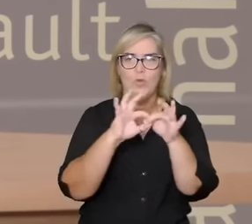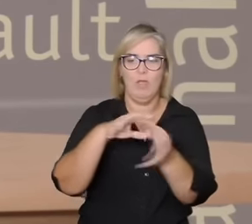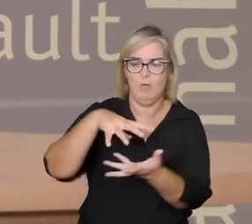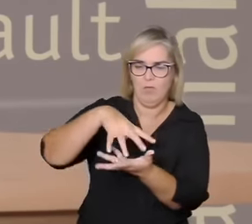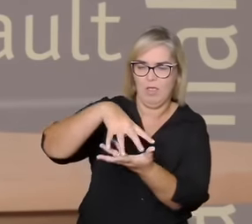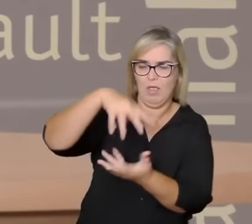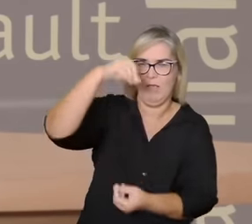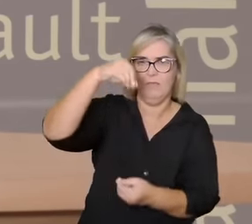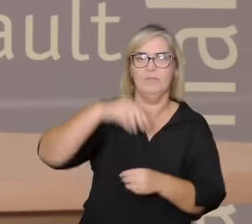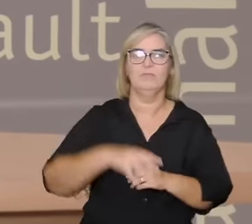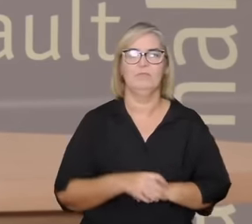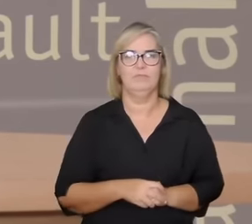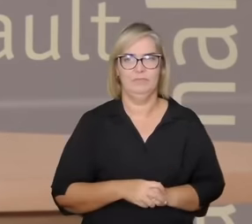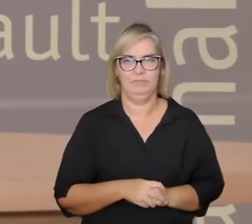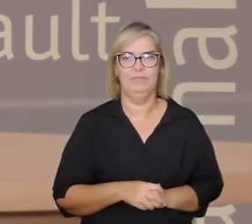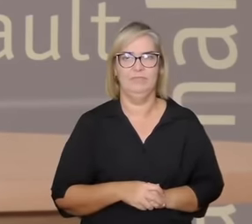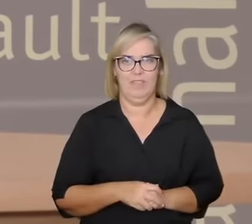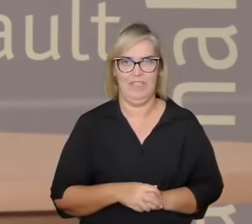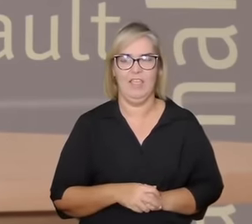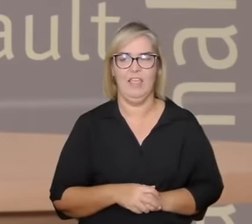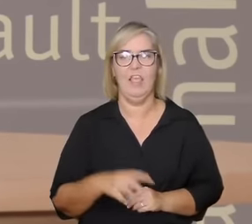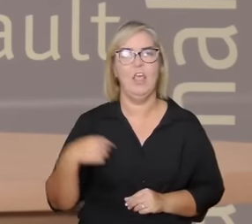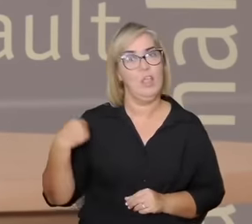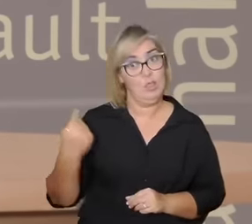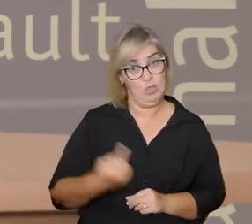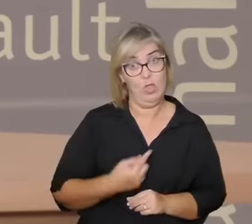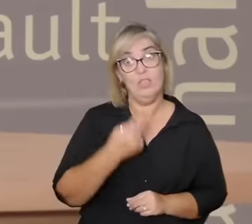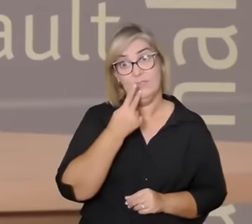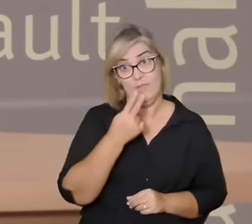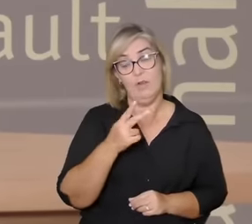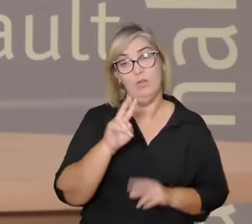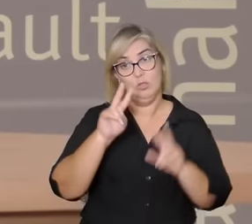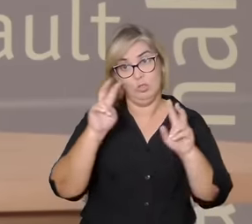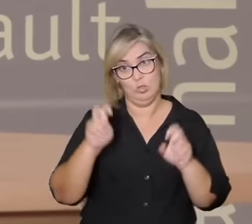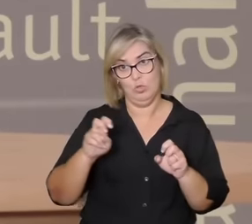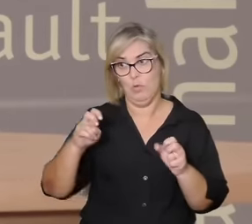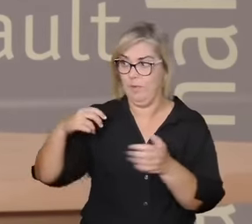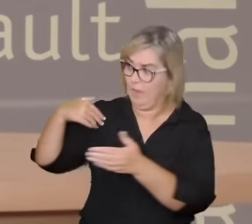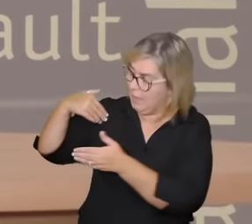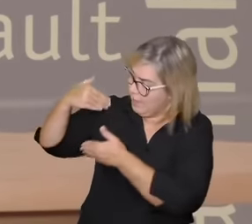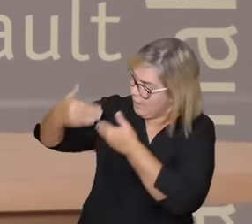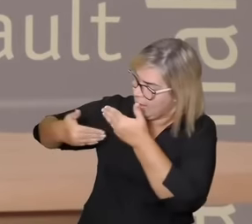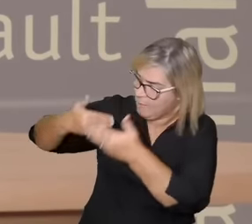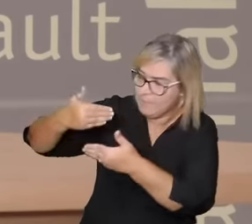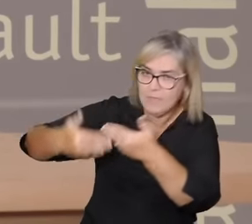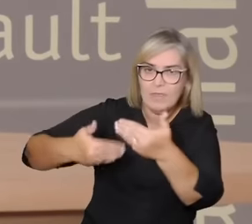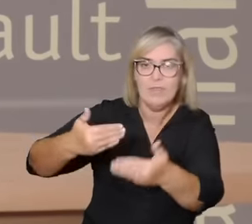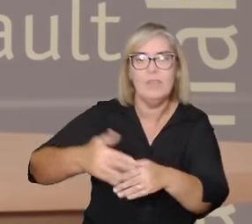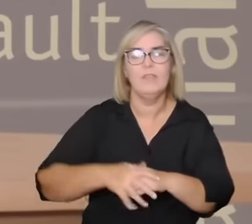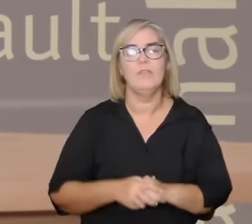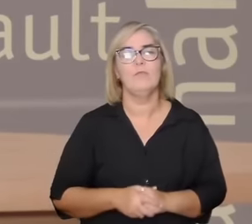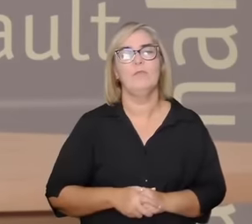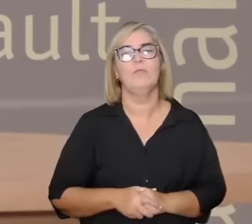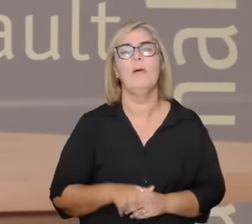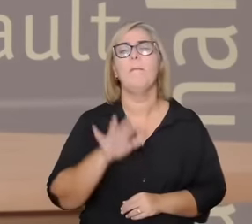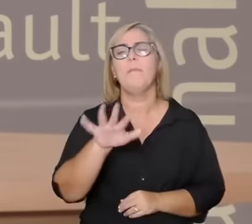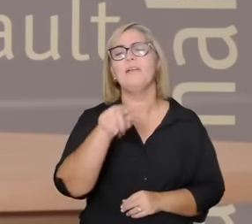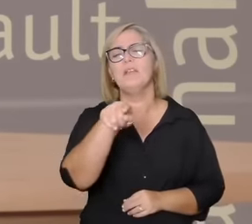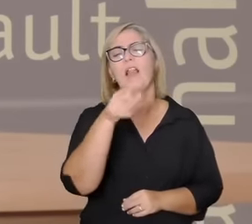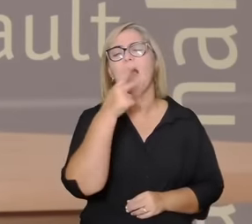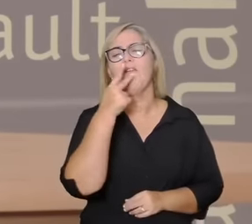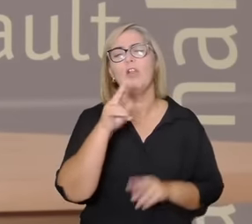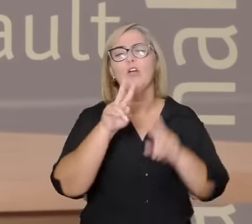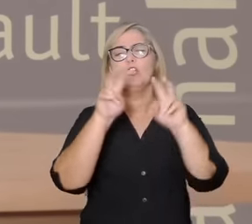travessia a gente falou sobre jornada eu comentei isso aqui na apresentação eu queria ficar nessa ideia de união espiritual